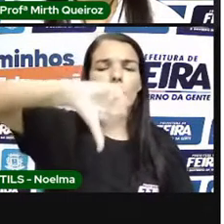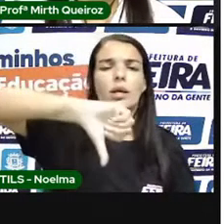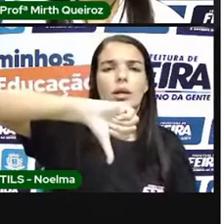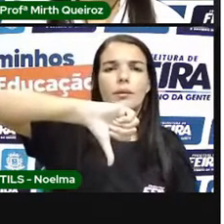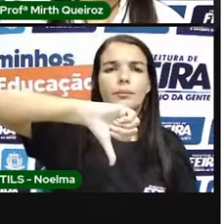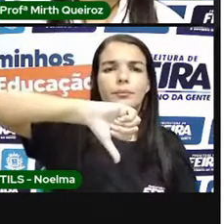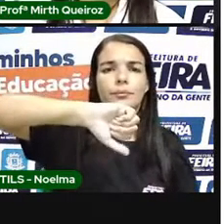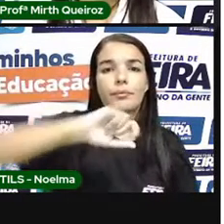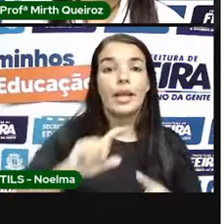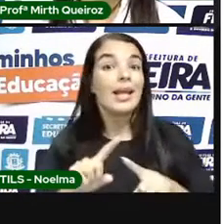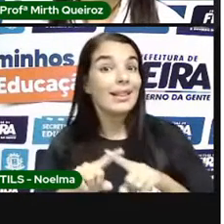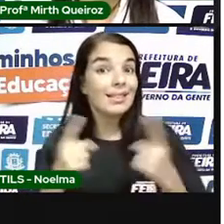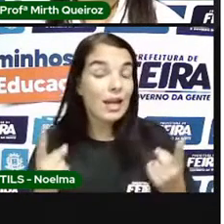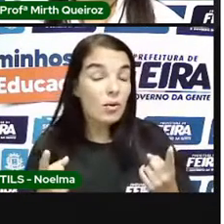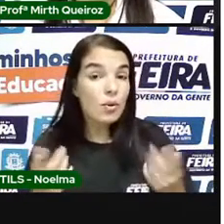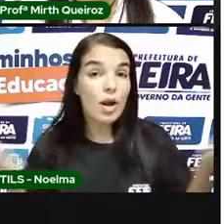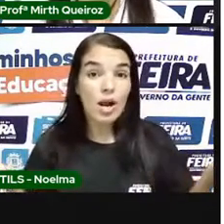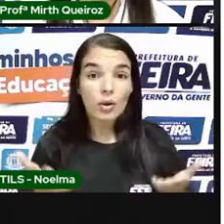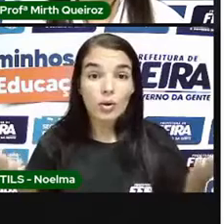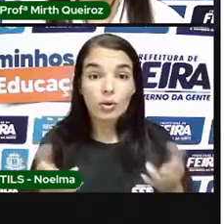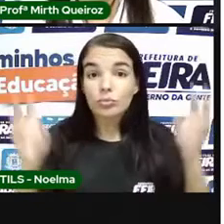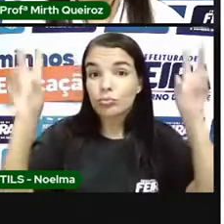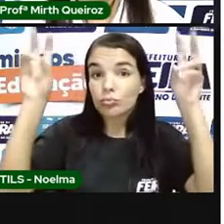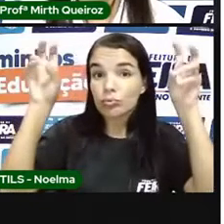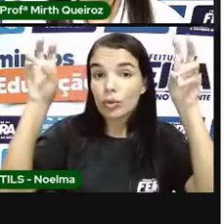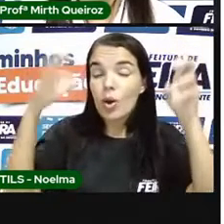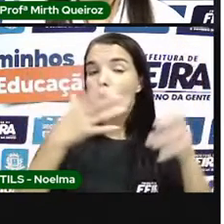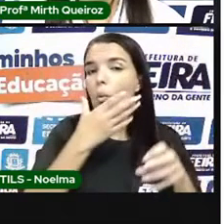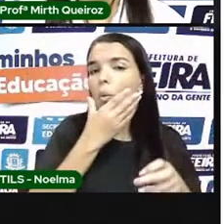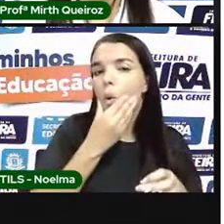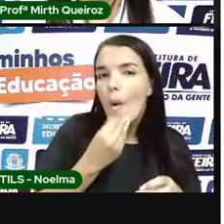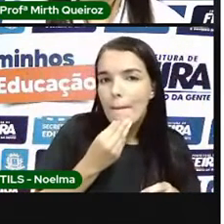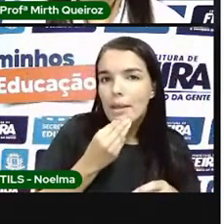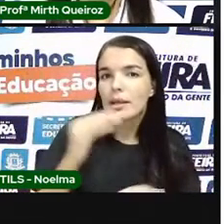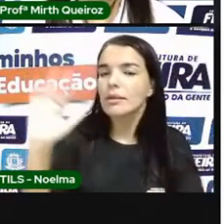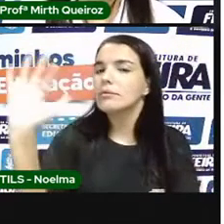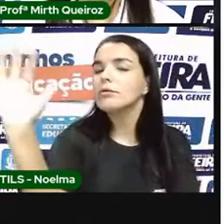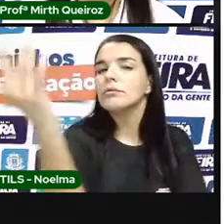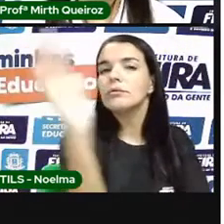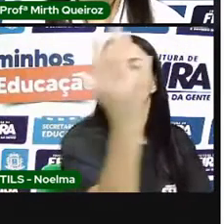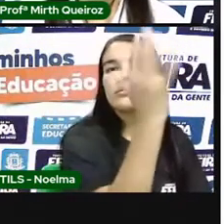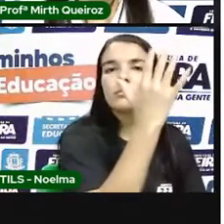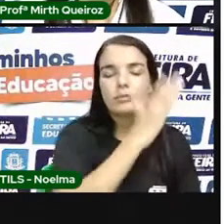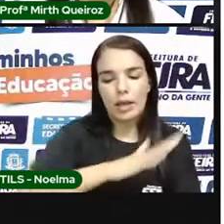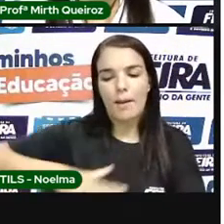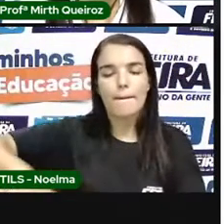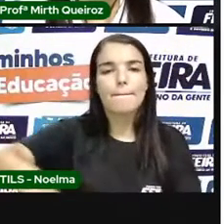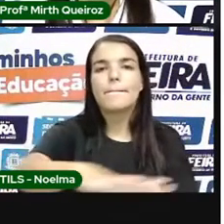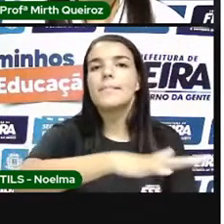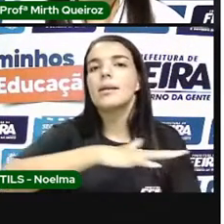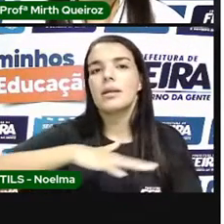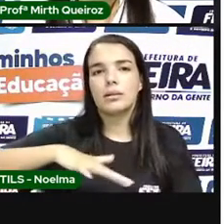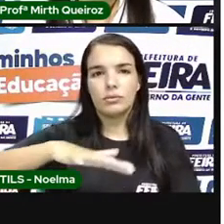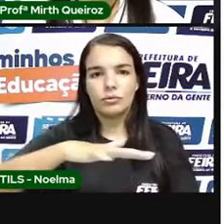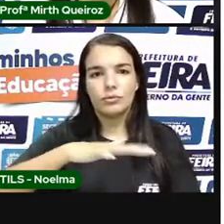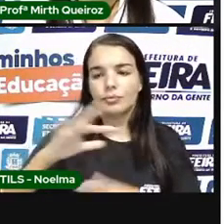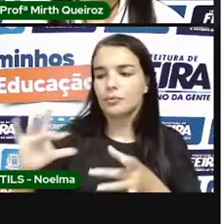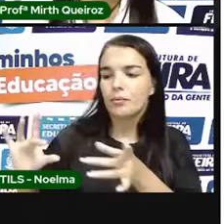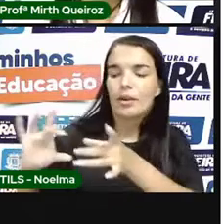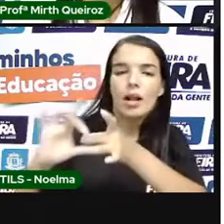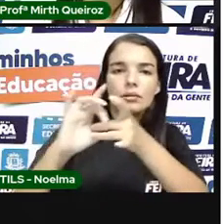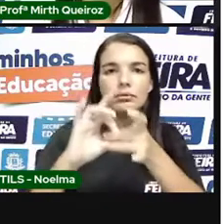E para isso, nós vamos falar sobre a relação do homem com o meio ambiente O meio ambiente não é